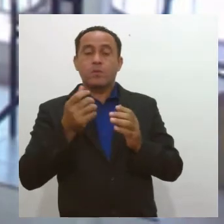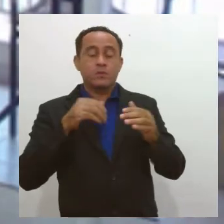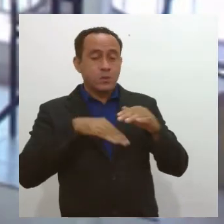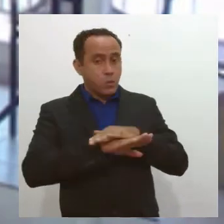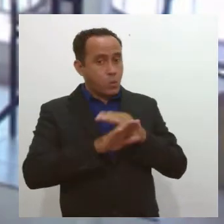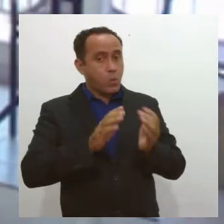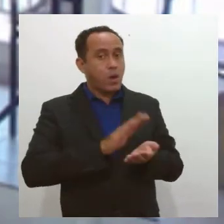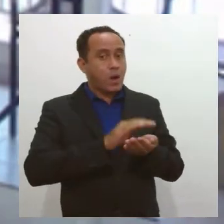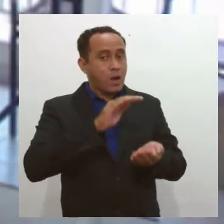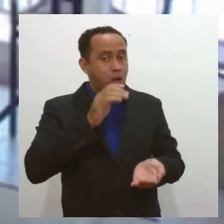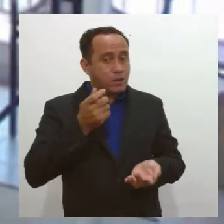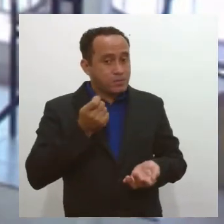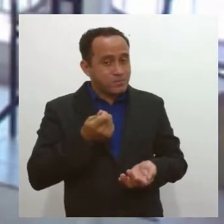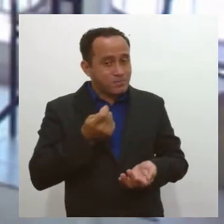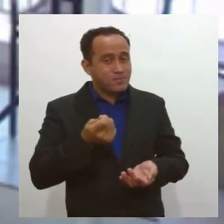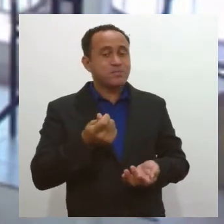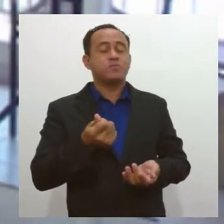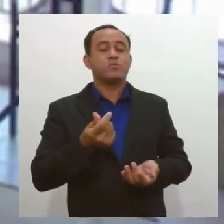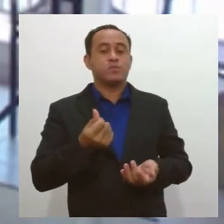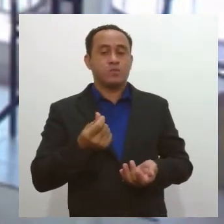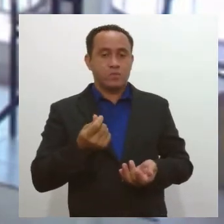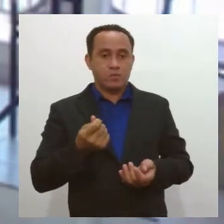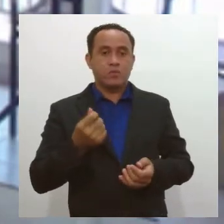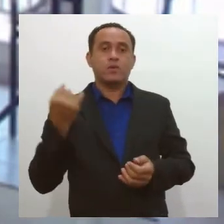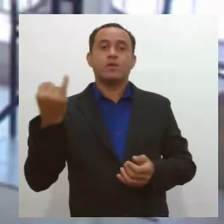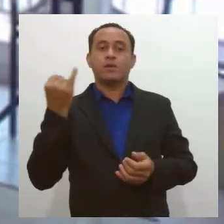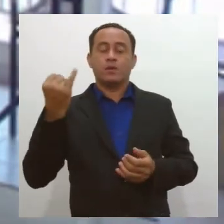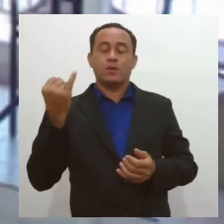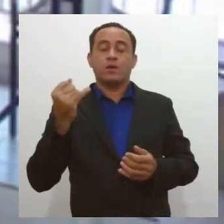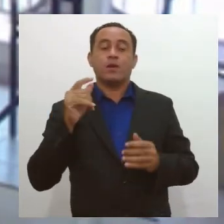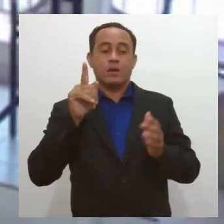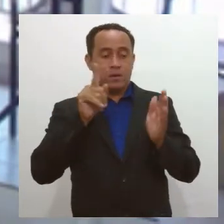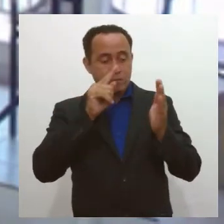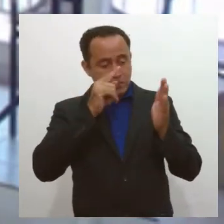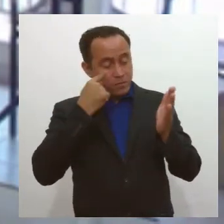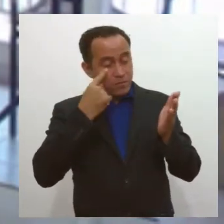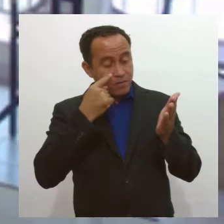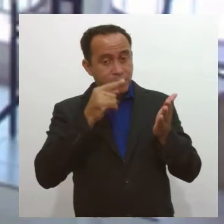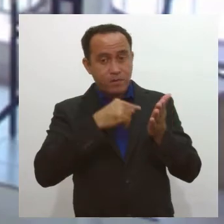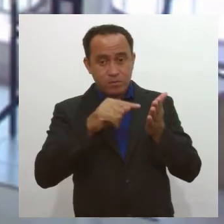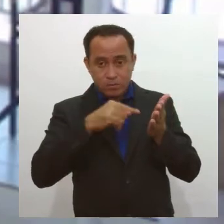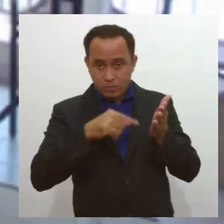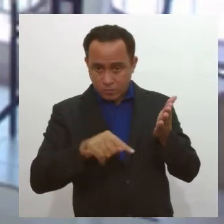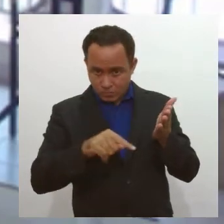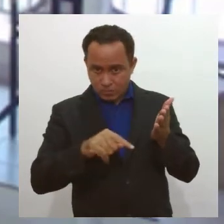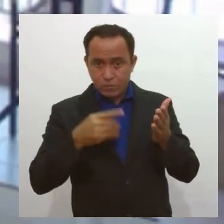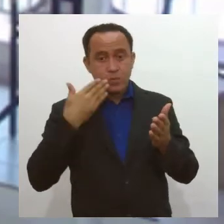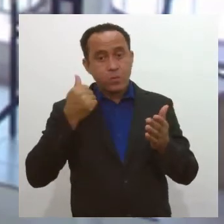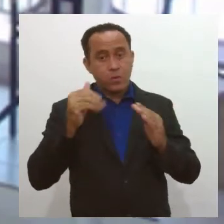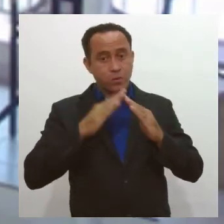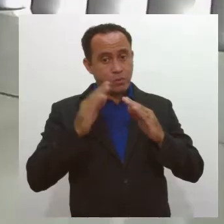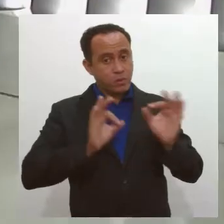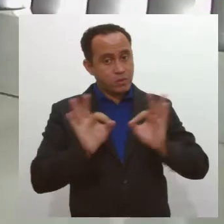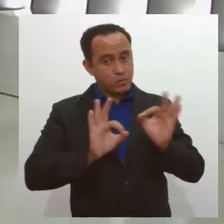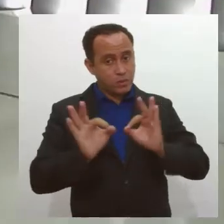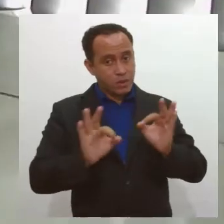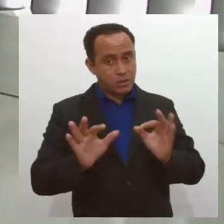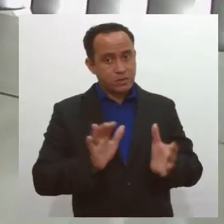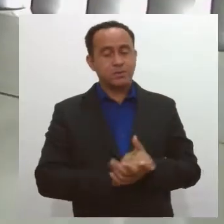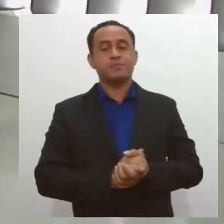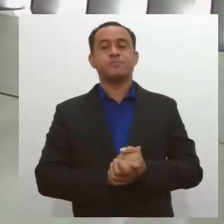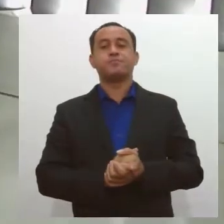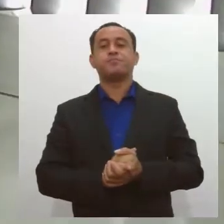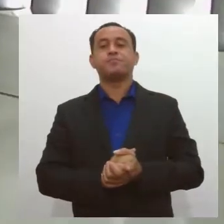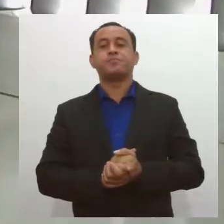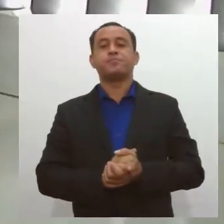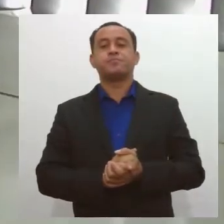aumento de renda. Esse aqui é realmente um kit que vai te deixar aí com as finanças mais organizadas na sua casa. E, como você mesmo falou,